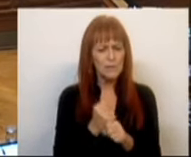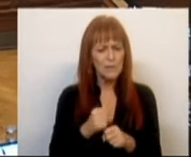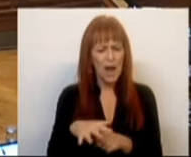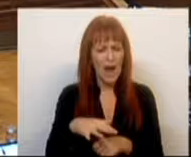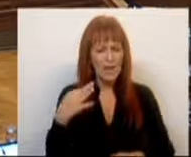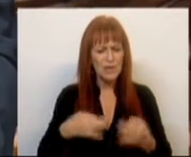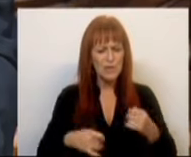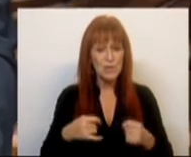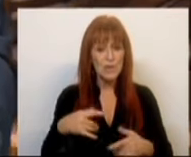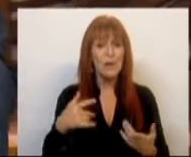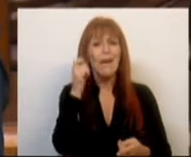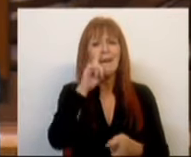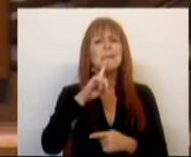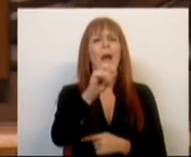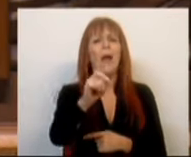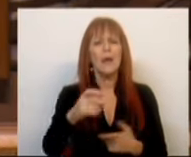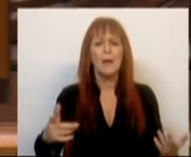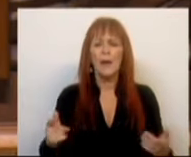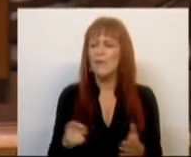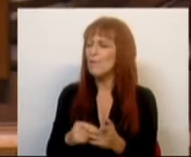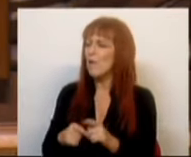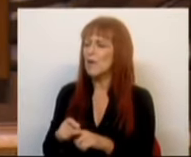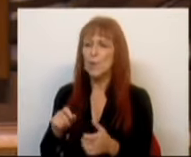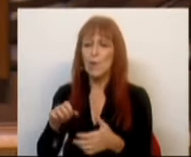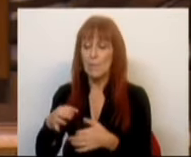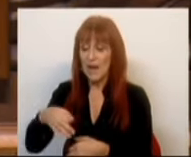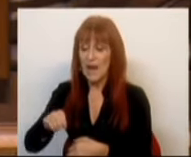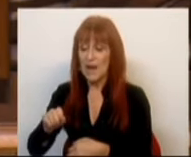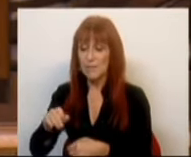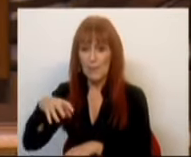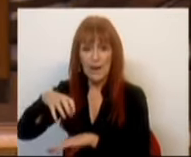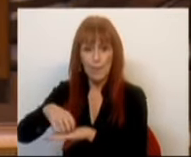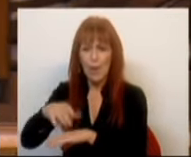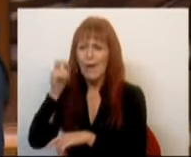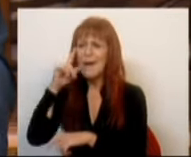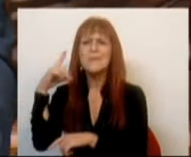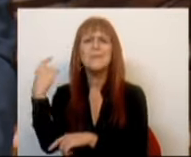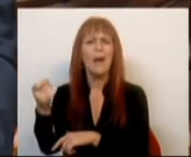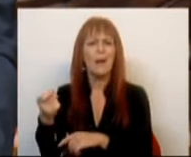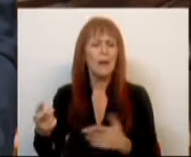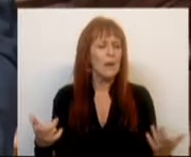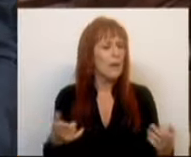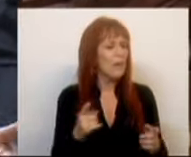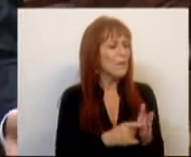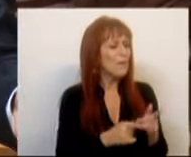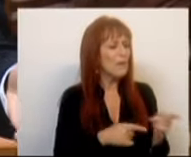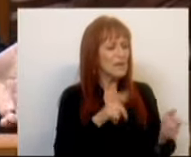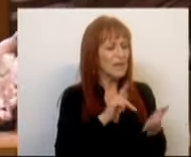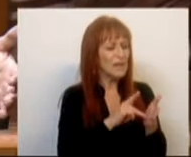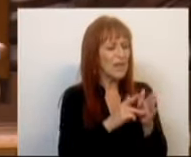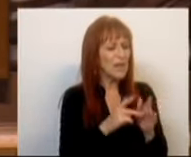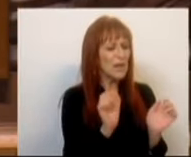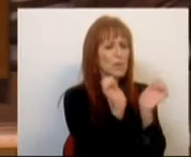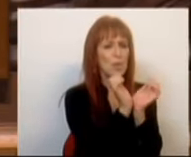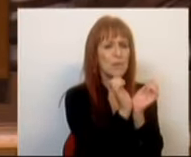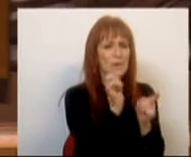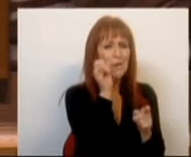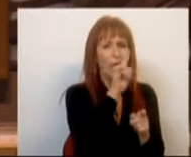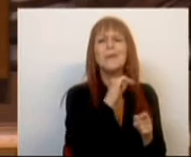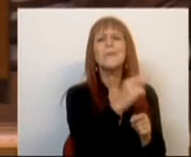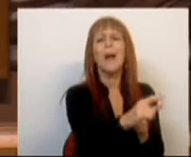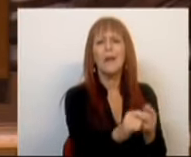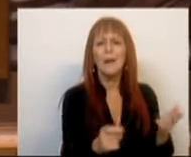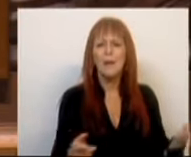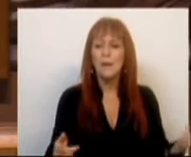tribunal, quem sai? Se falta agente da PSP na esquadra, quem sai? Se falta técnico na segurança social, quem